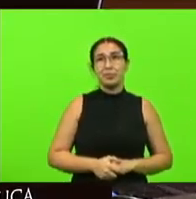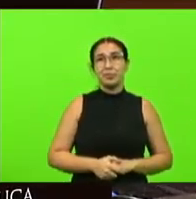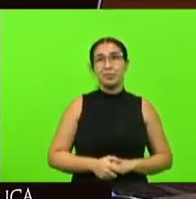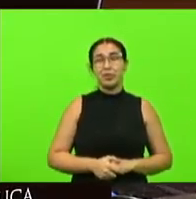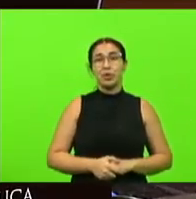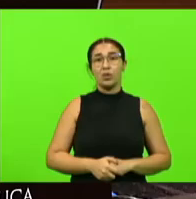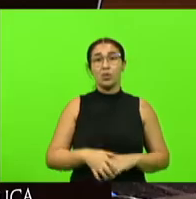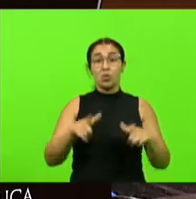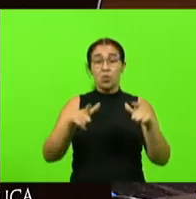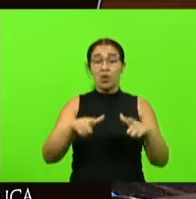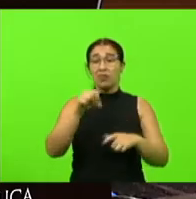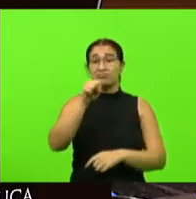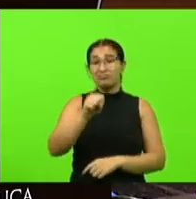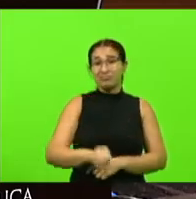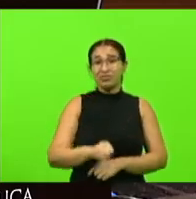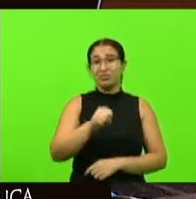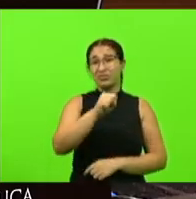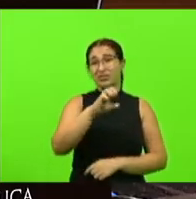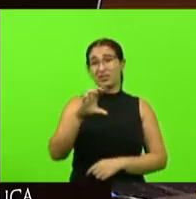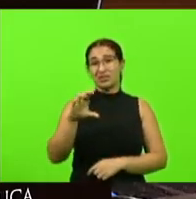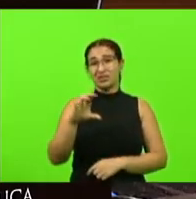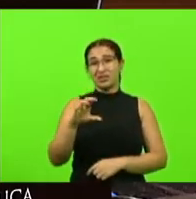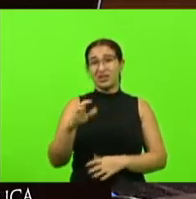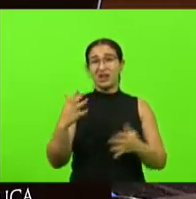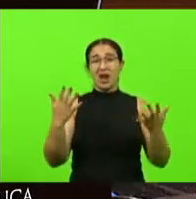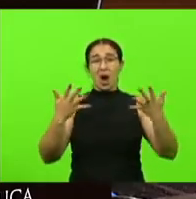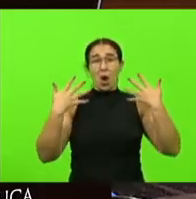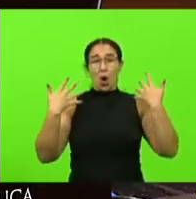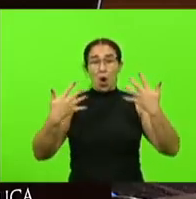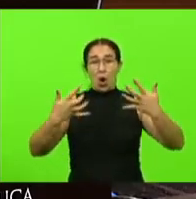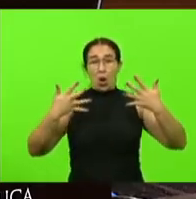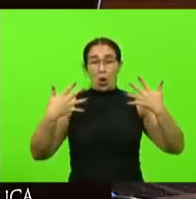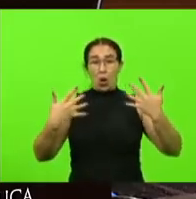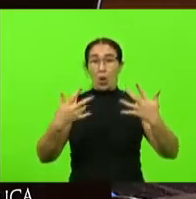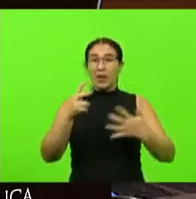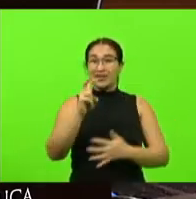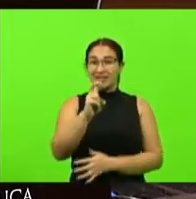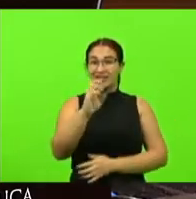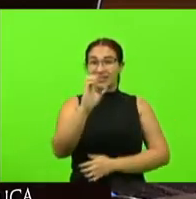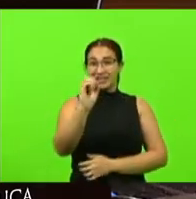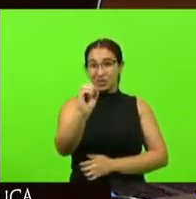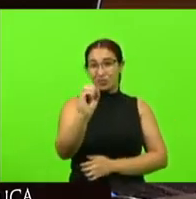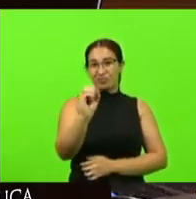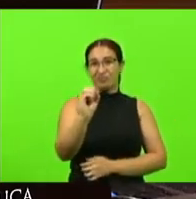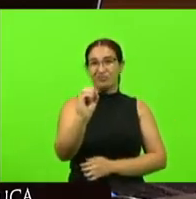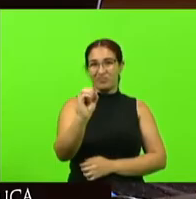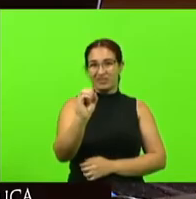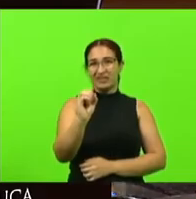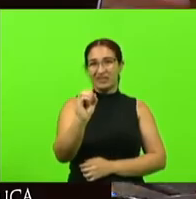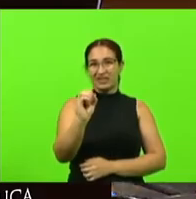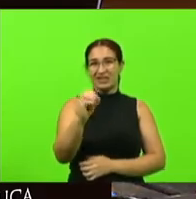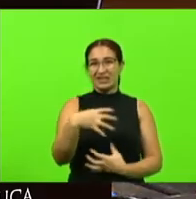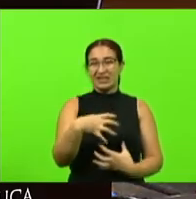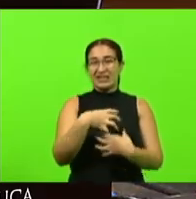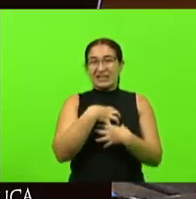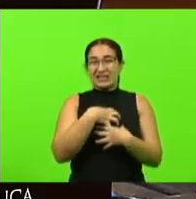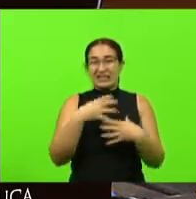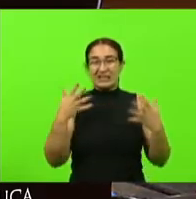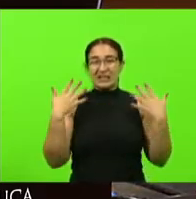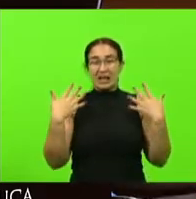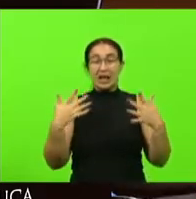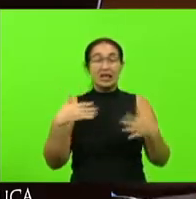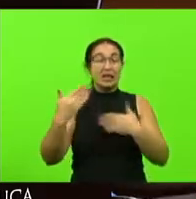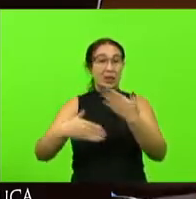Santa Catarina onde após um calor de 50 graus né foi horrível foi atingida por um temporal horrível também